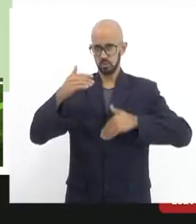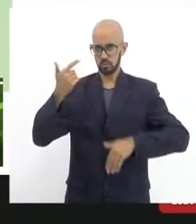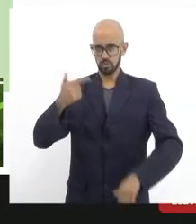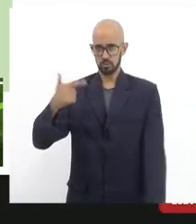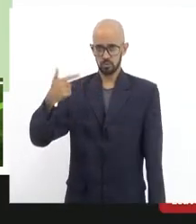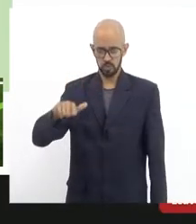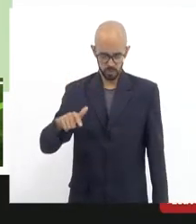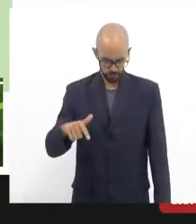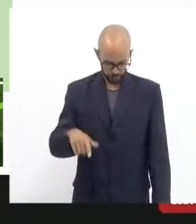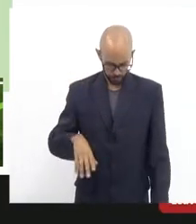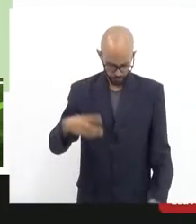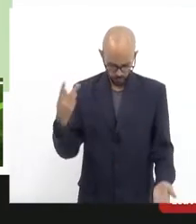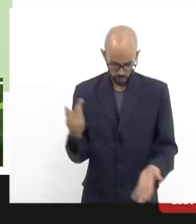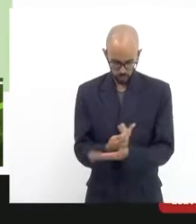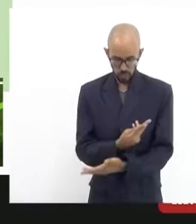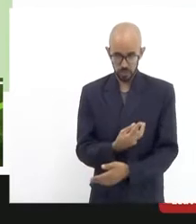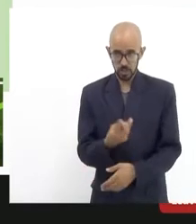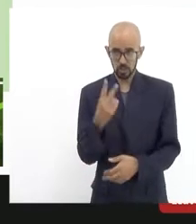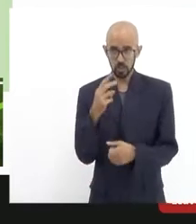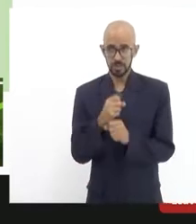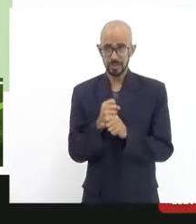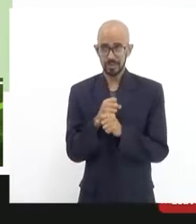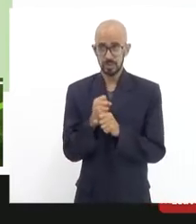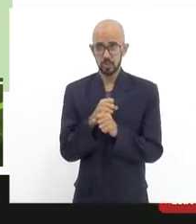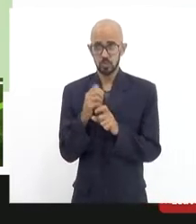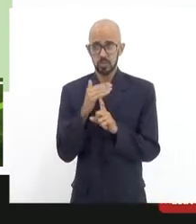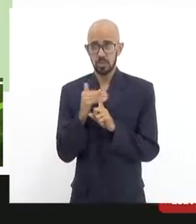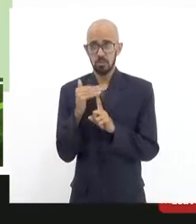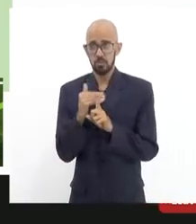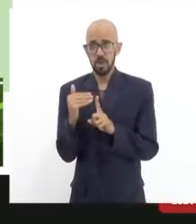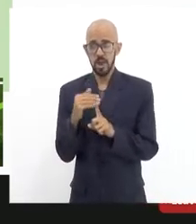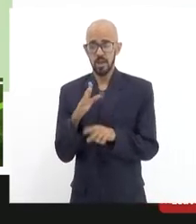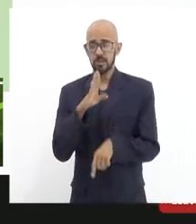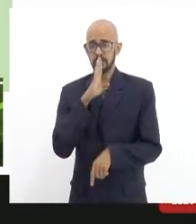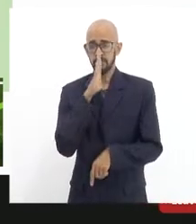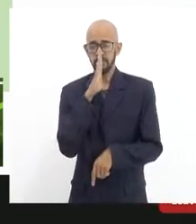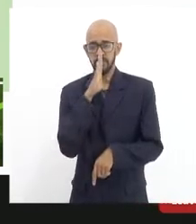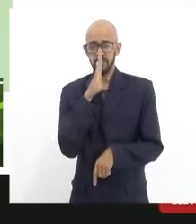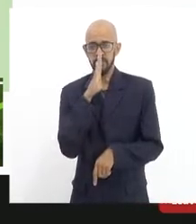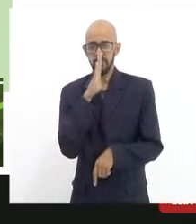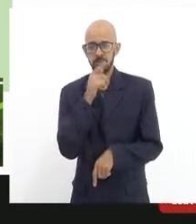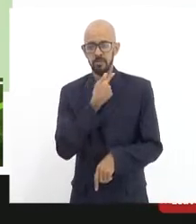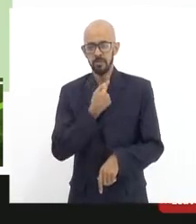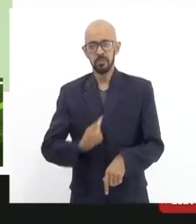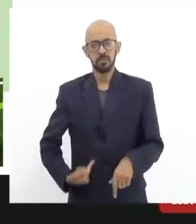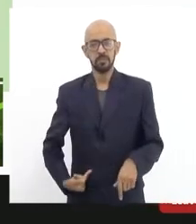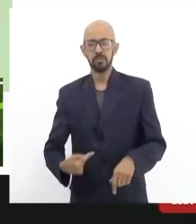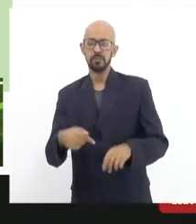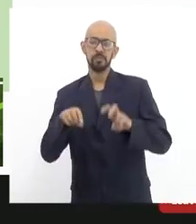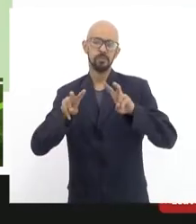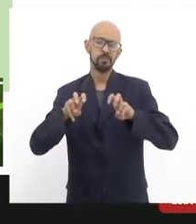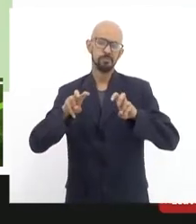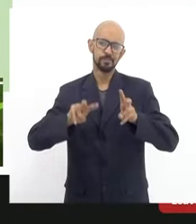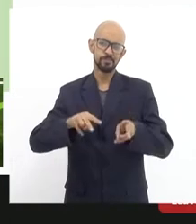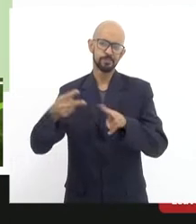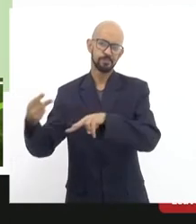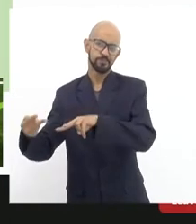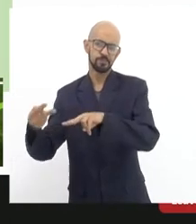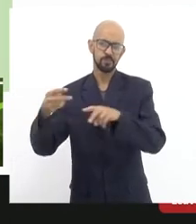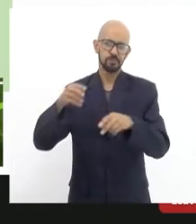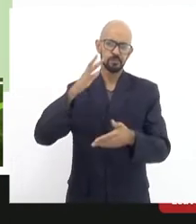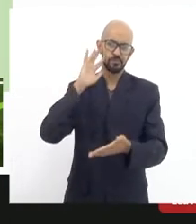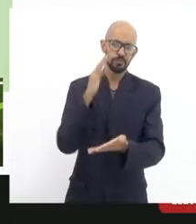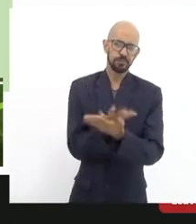Existe há dois anos e meio um silêncio sepulcral por parte do governo com relação ao encaminhamento da sentença judicial.